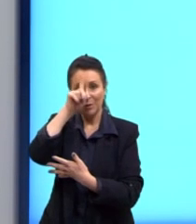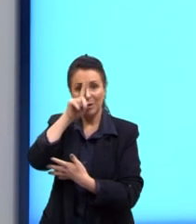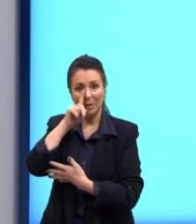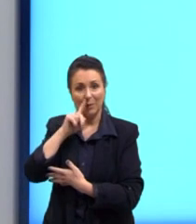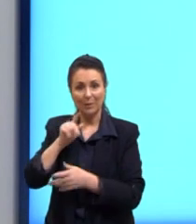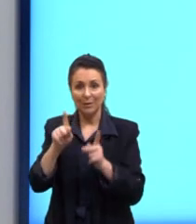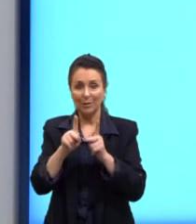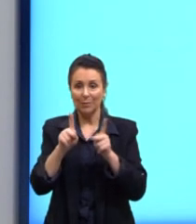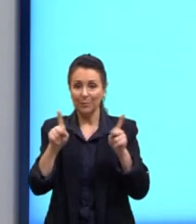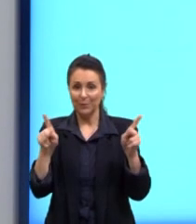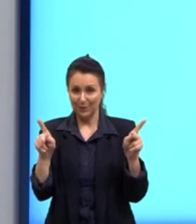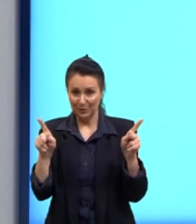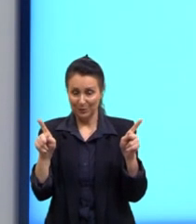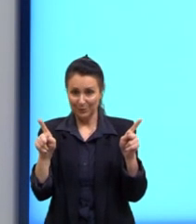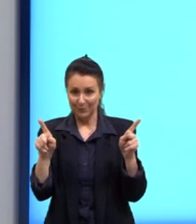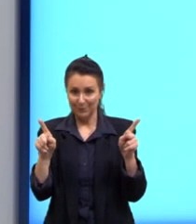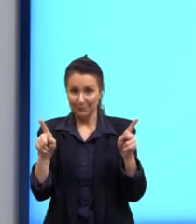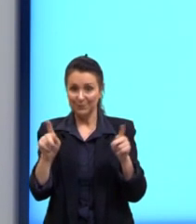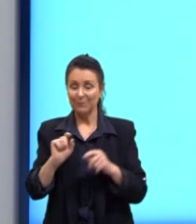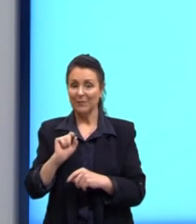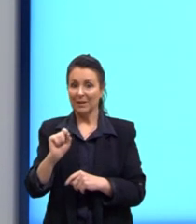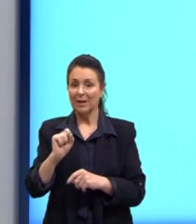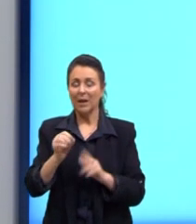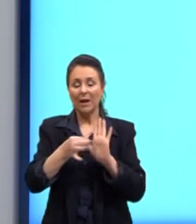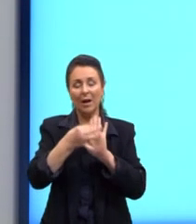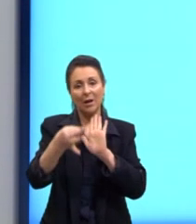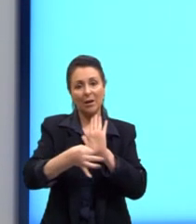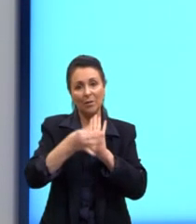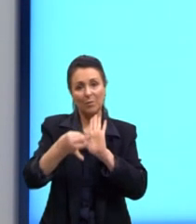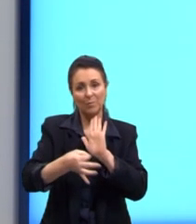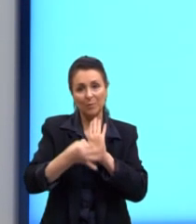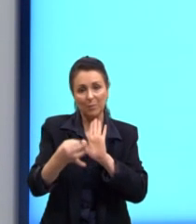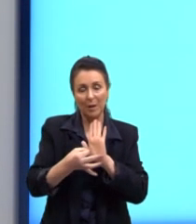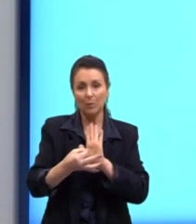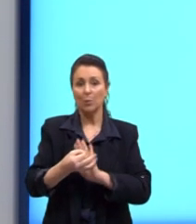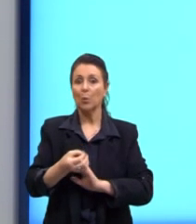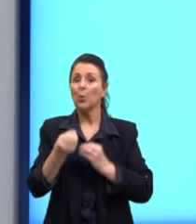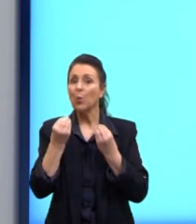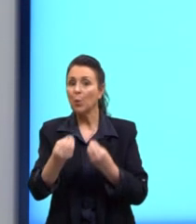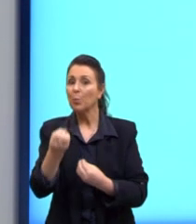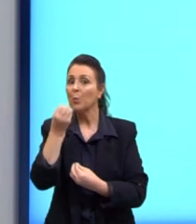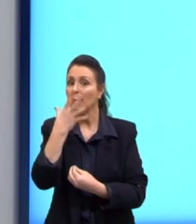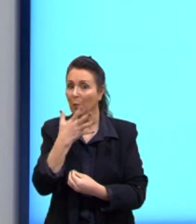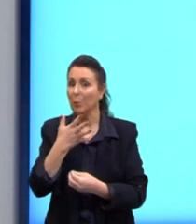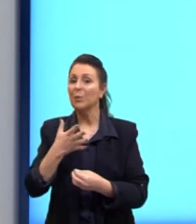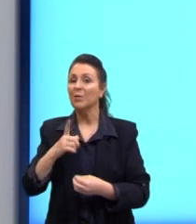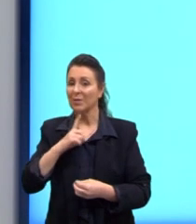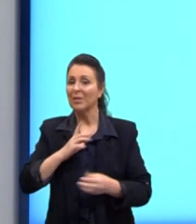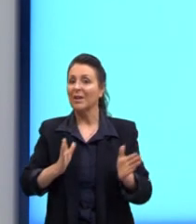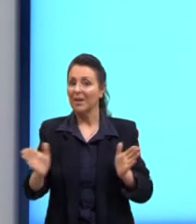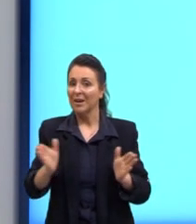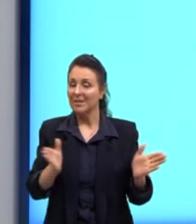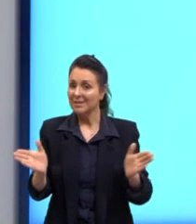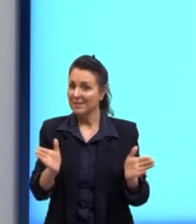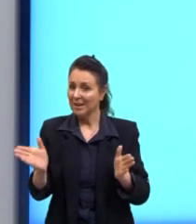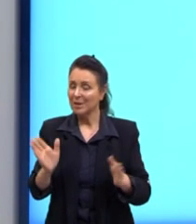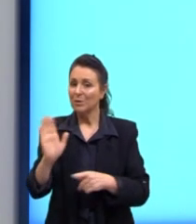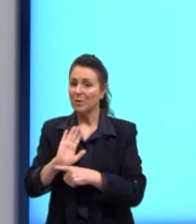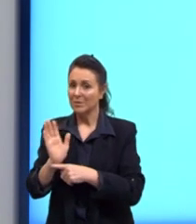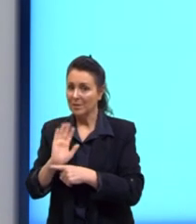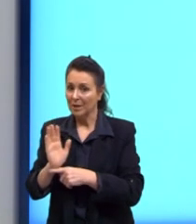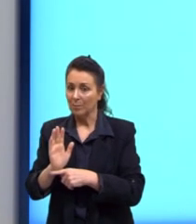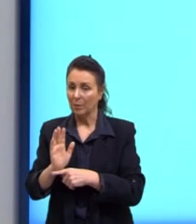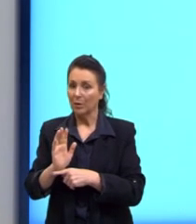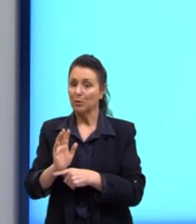um período, períodos, que argumentam sobre o benefício de acesso ao cinema, partindo de uma situação